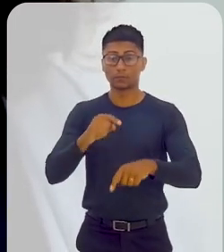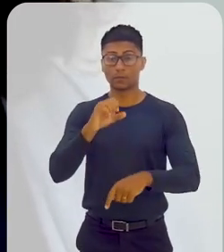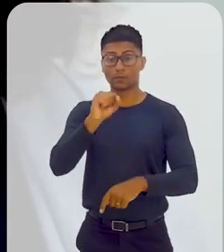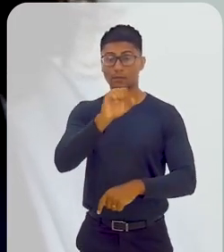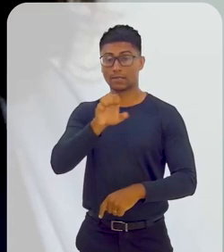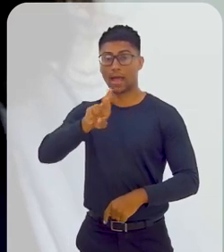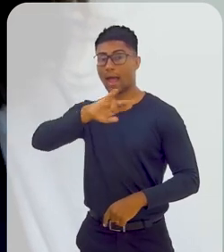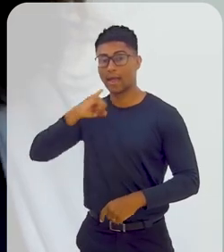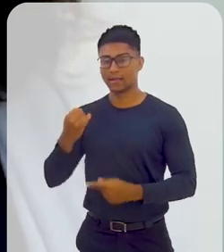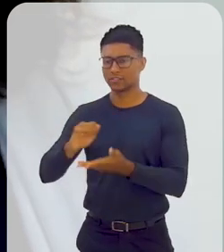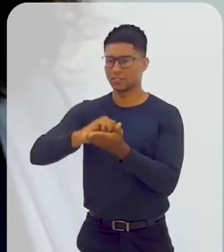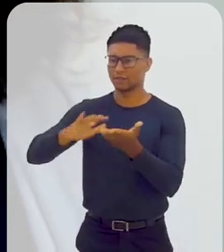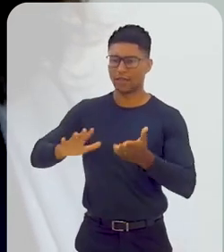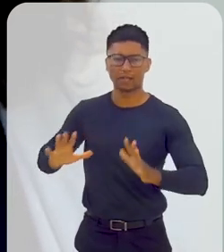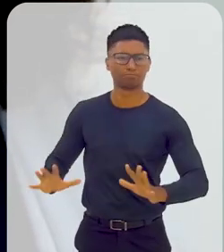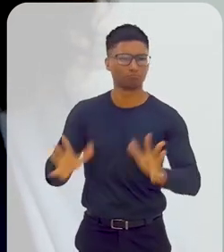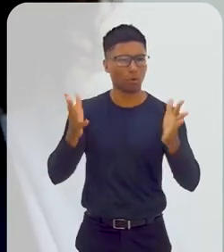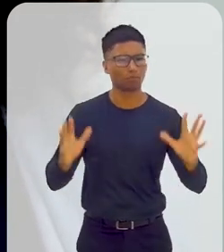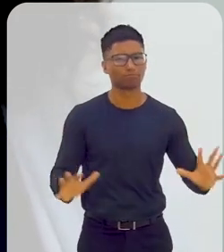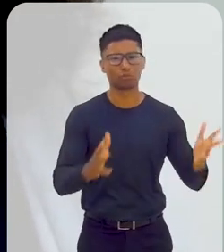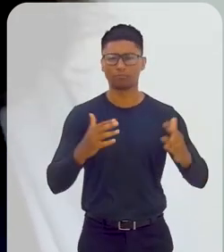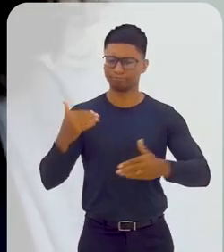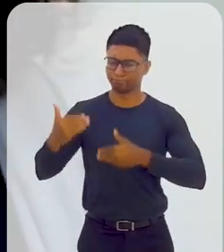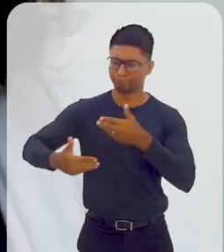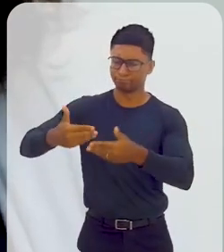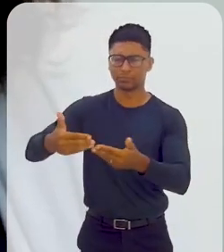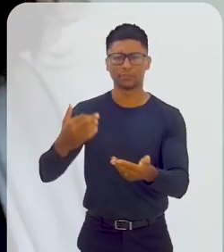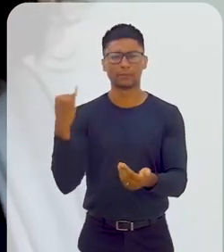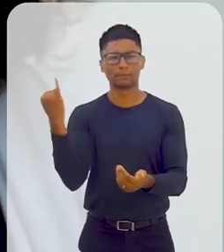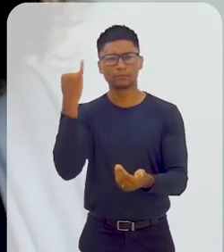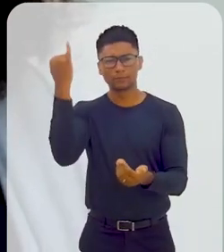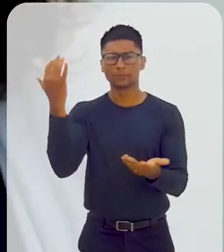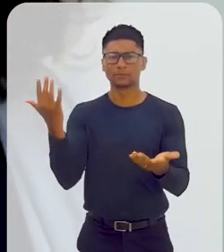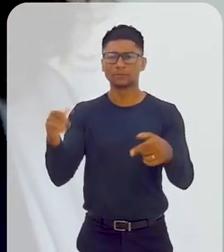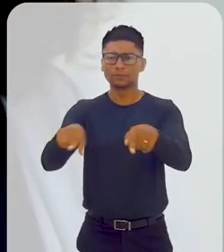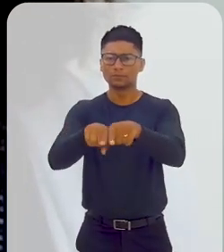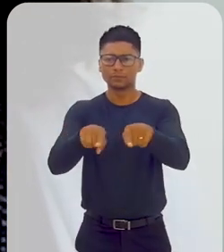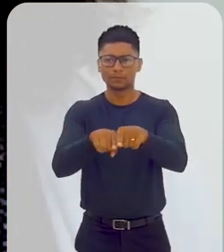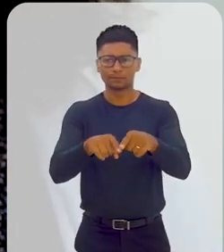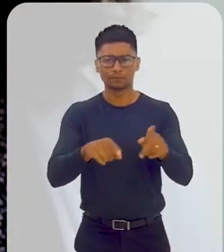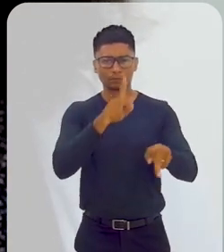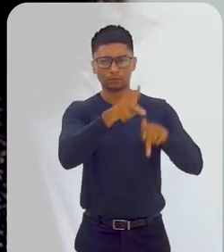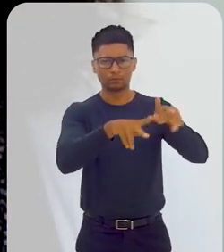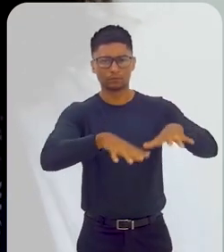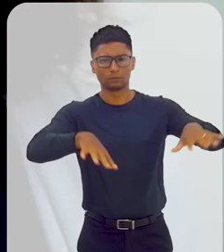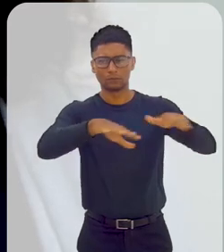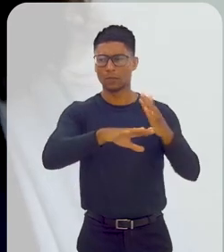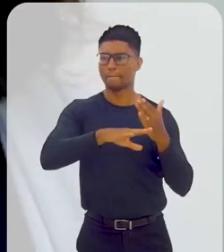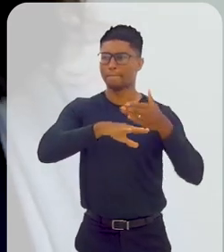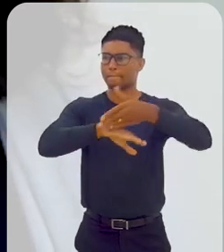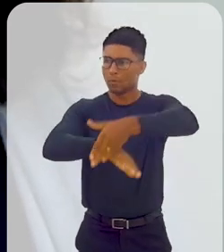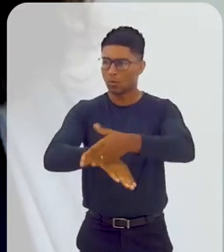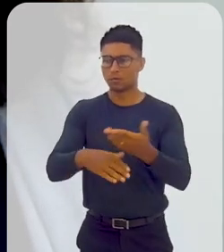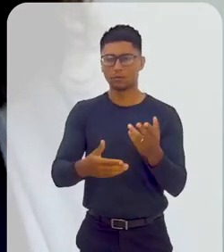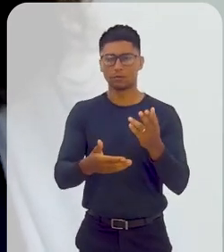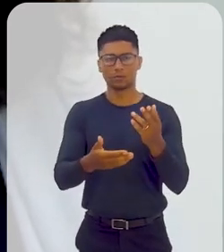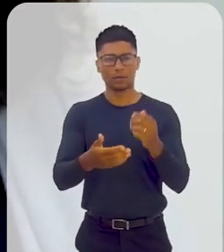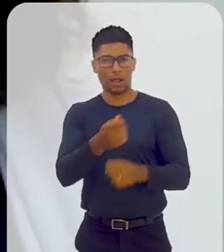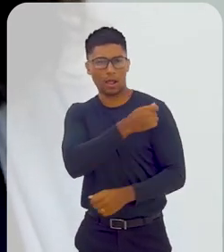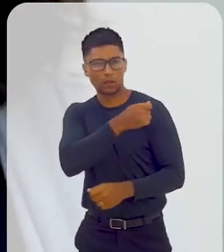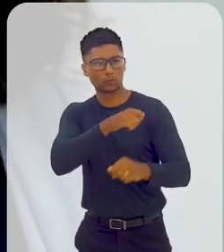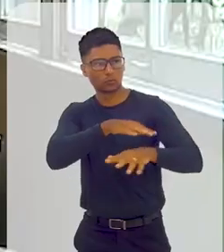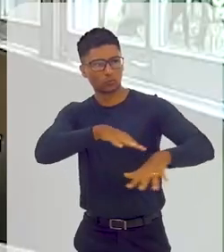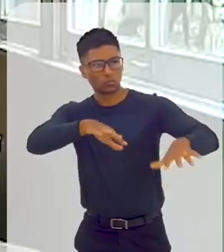abertas aí a participação da população, da academia, dos estudantes também queiram se aproximar da realidade da engenharia pública.